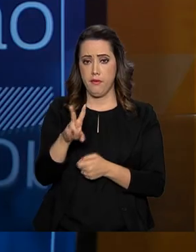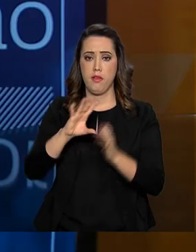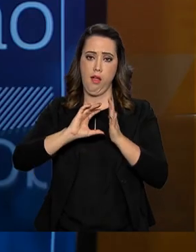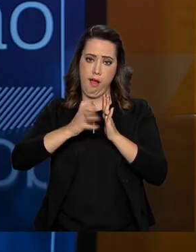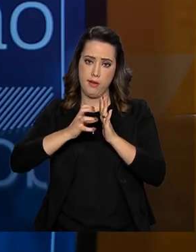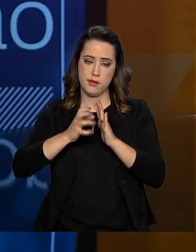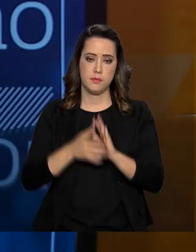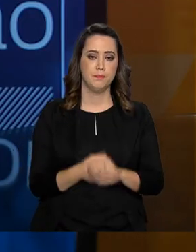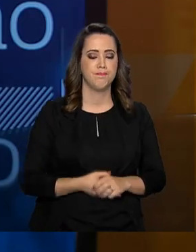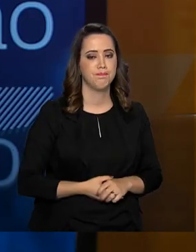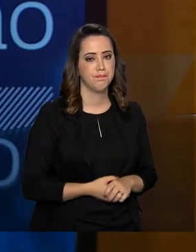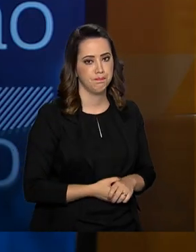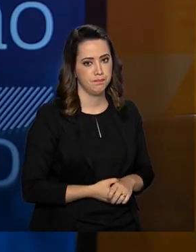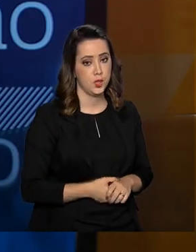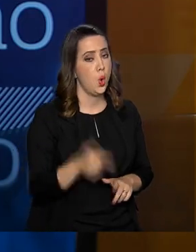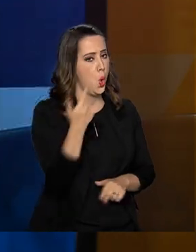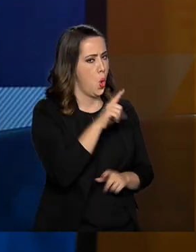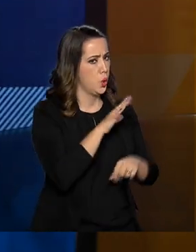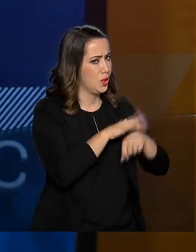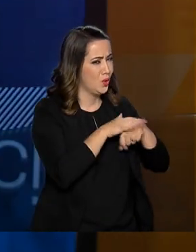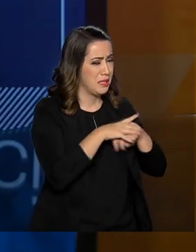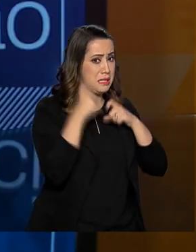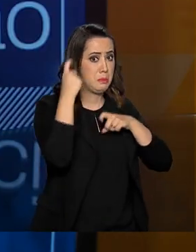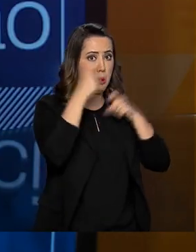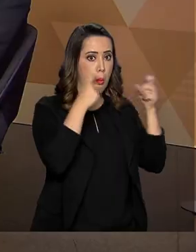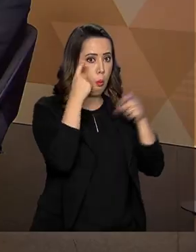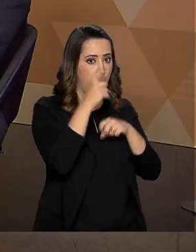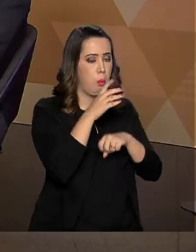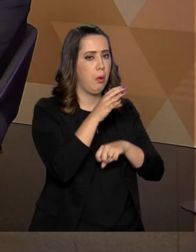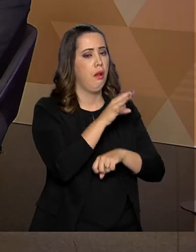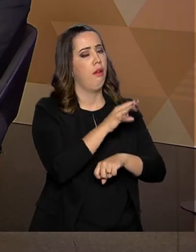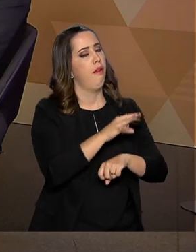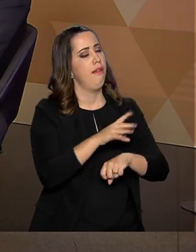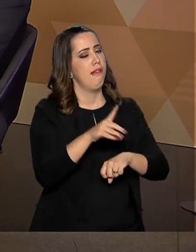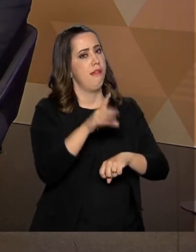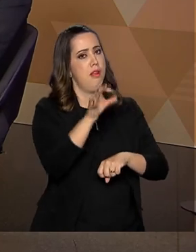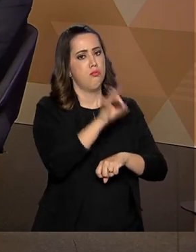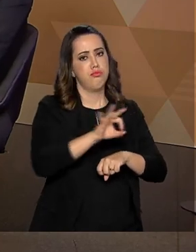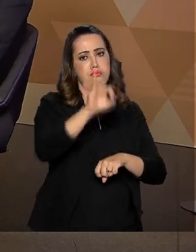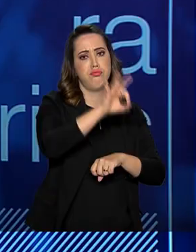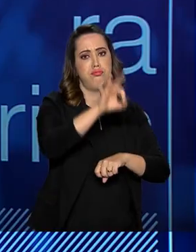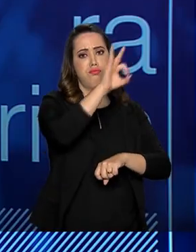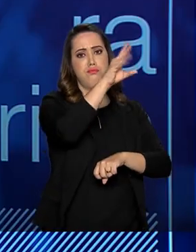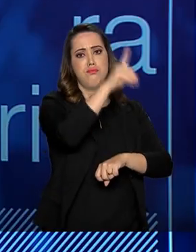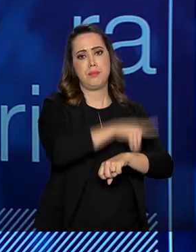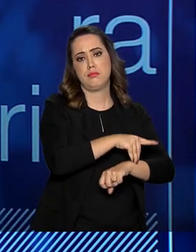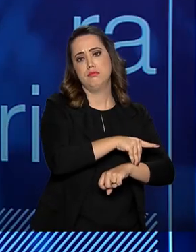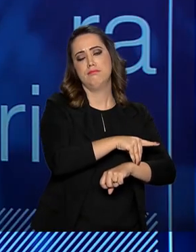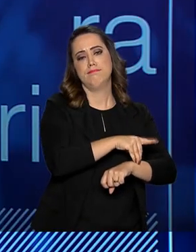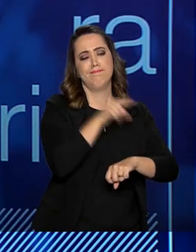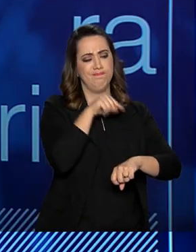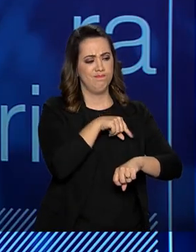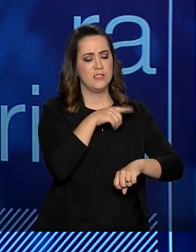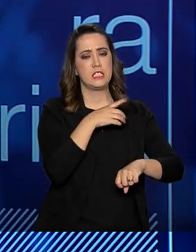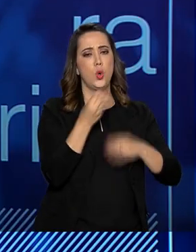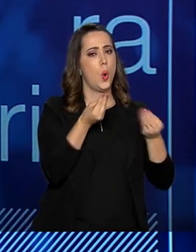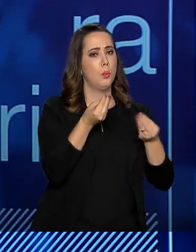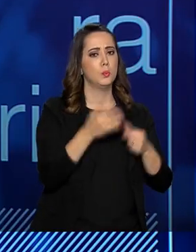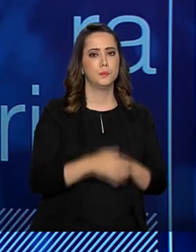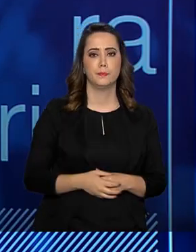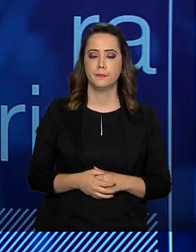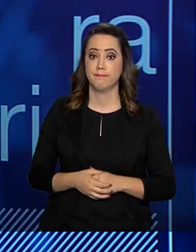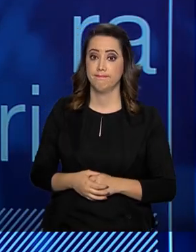Uma outra doença que preocupa a sociedade é a dengue. Como é que está essa questão em relação à dengue? Nós estamos desenvolvendo uma vacina